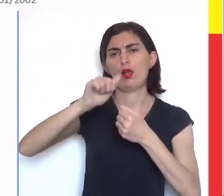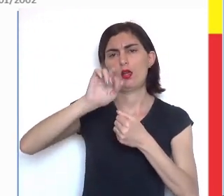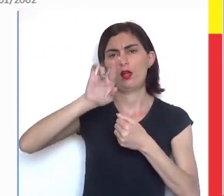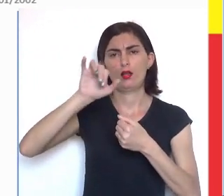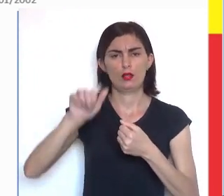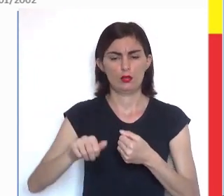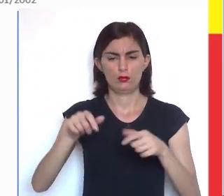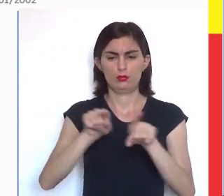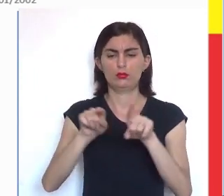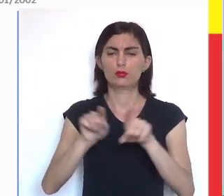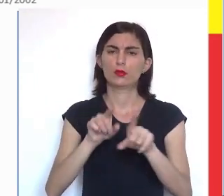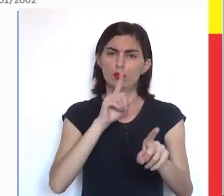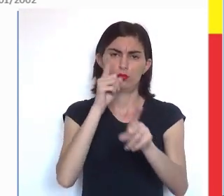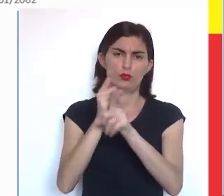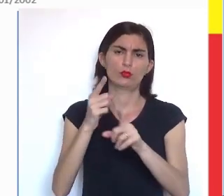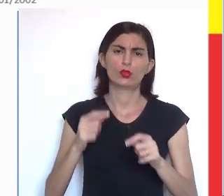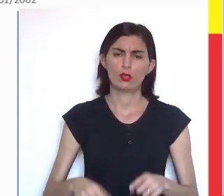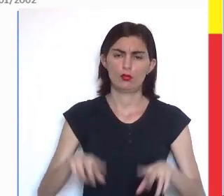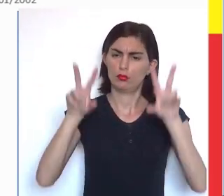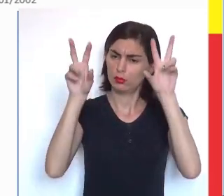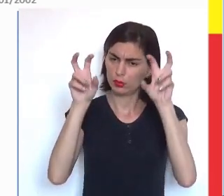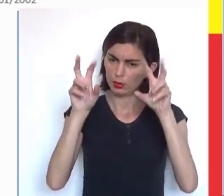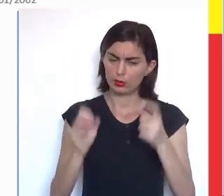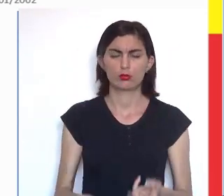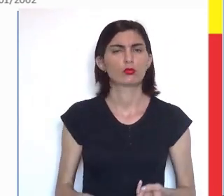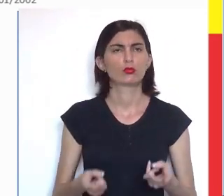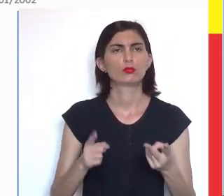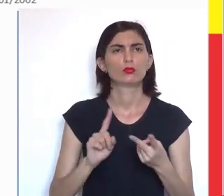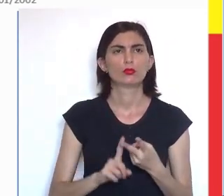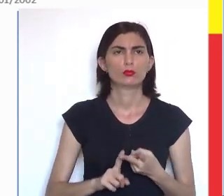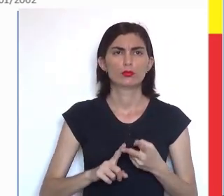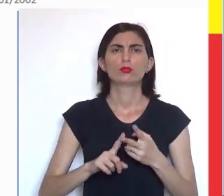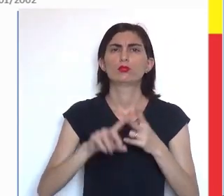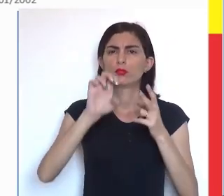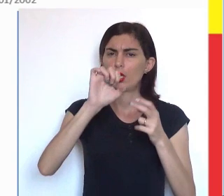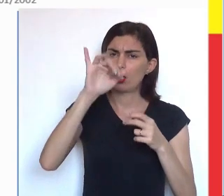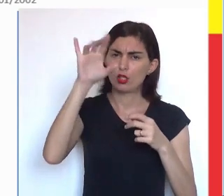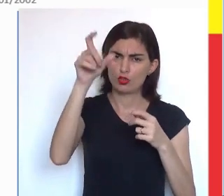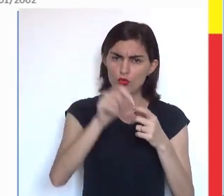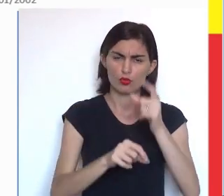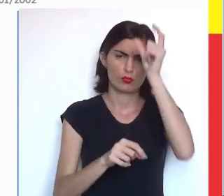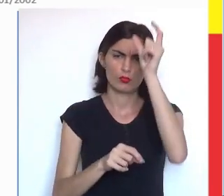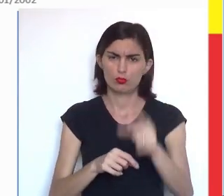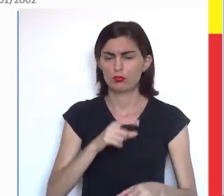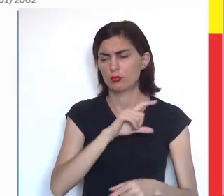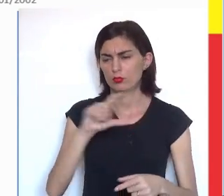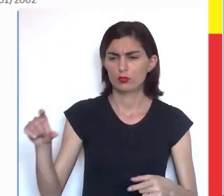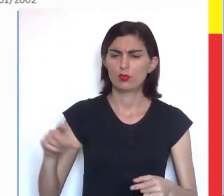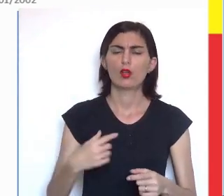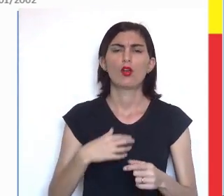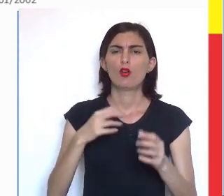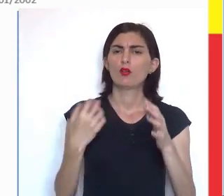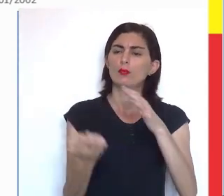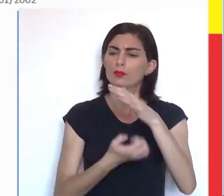Também vocês irão encontrar o título, os eixos, a fonte,